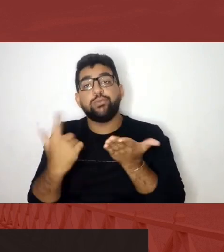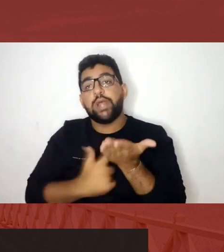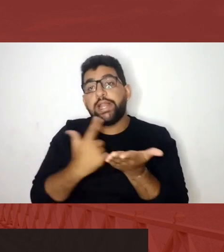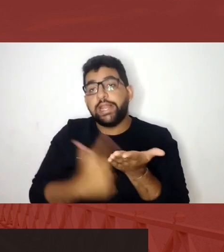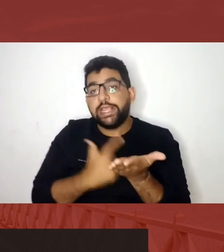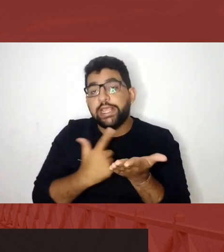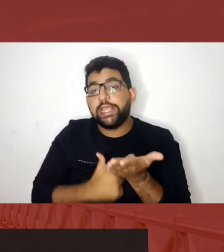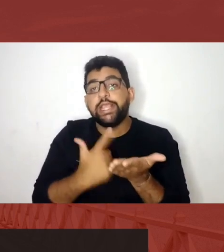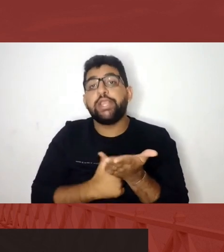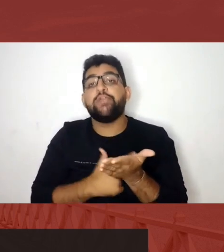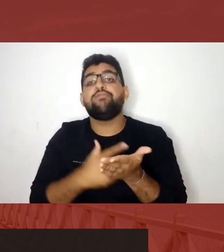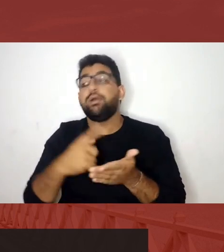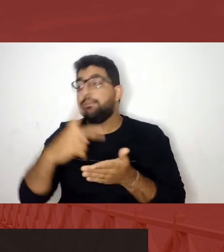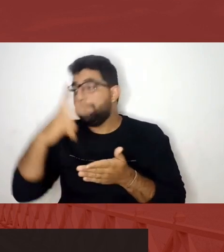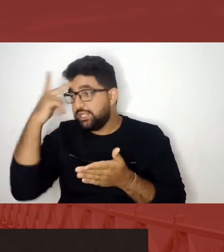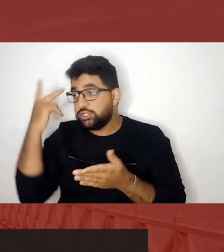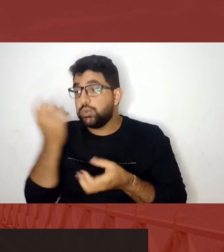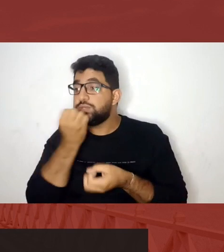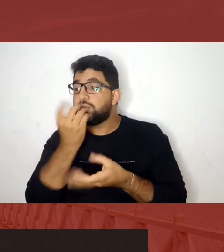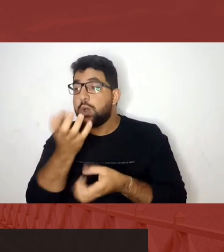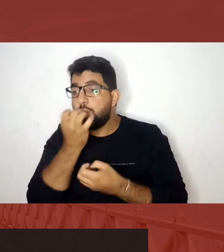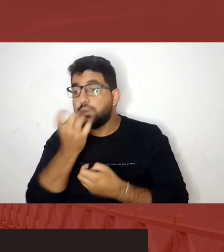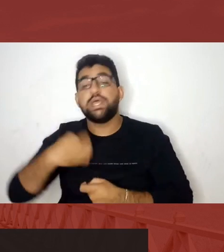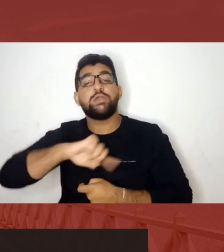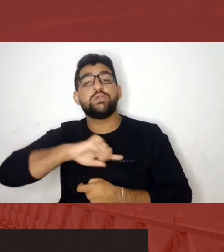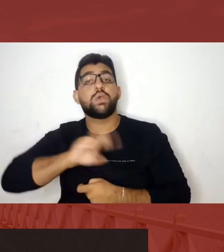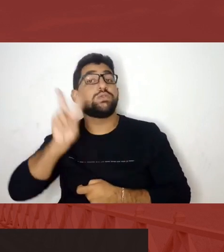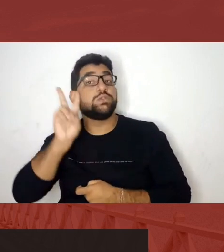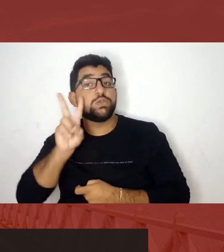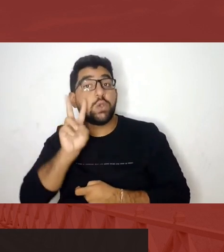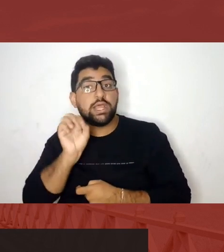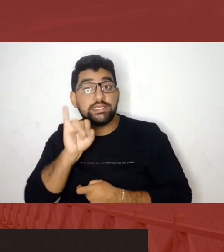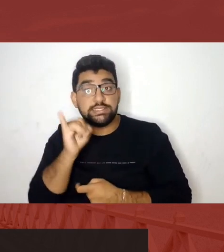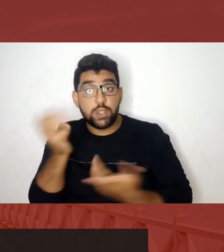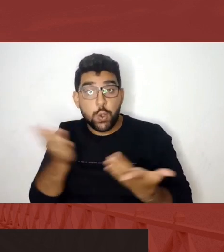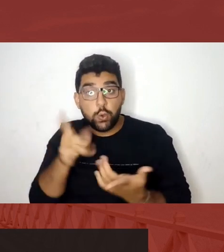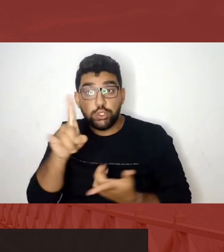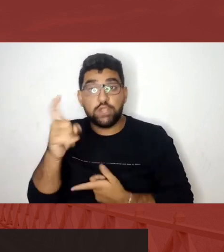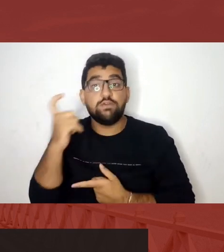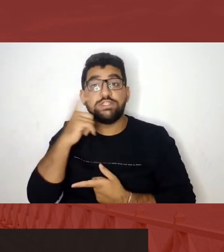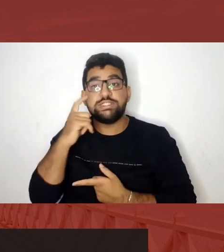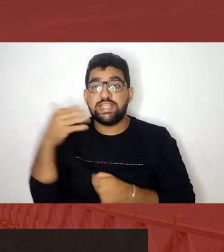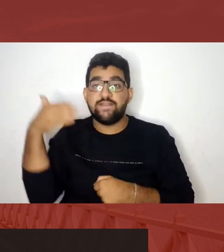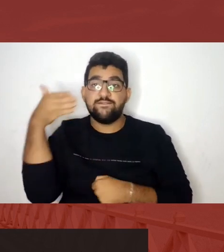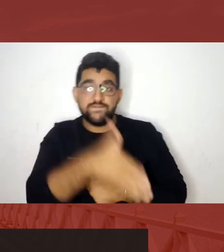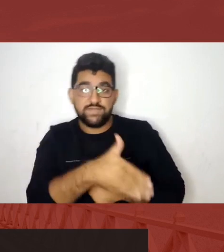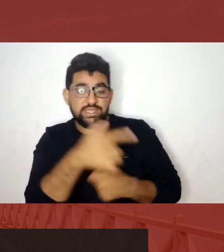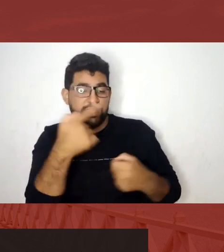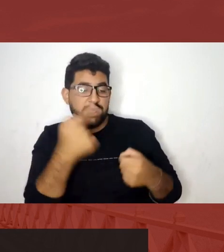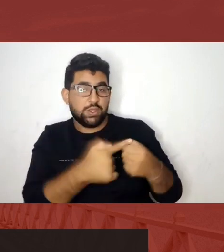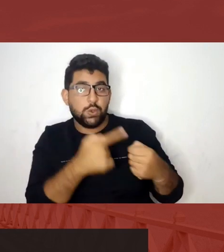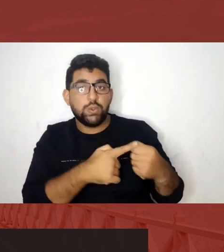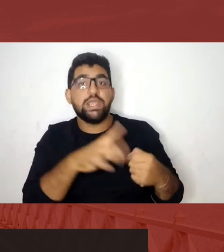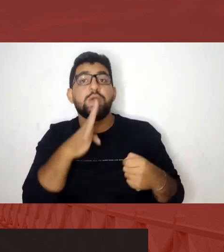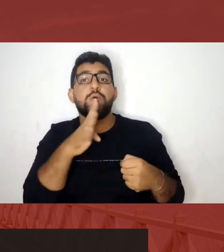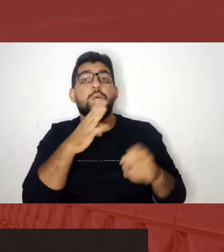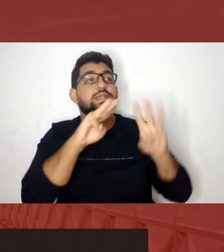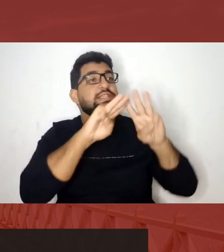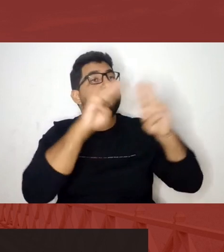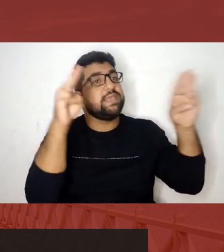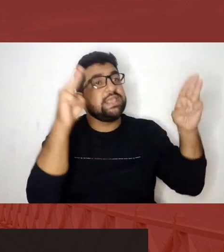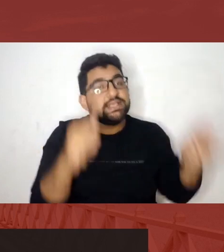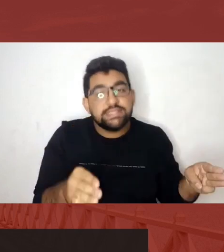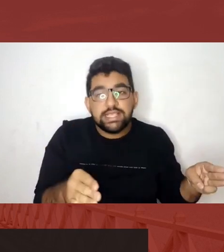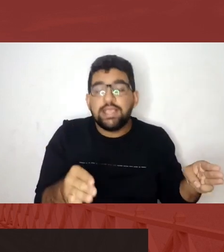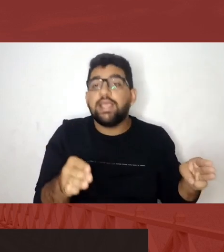contassem a nossa história. Ainda agora, se você se desafiar a virar Goiás e conhecer os museus físicos que